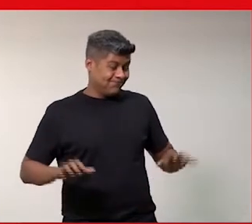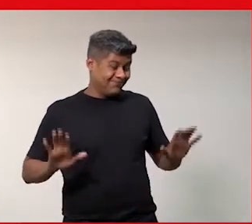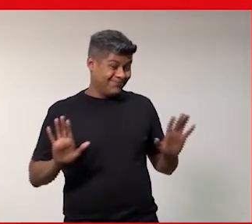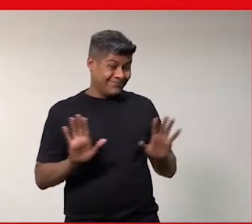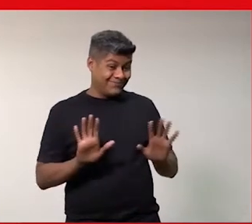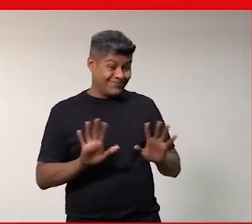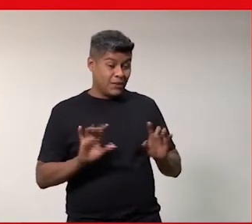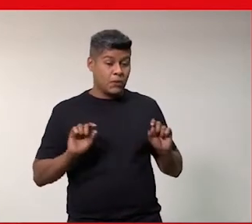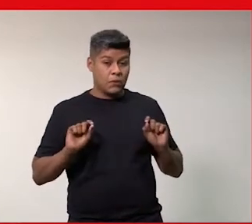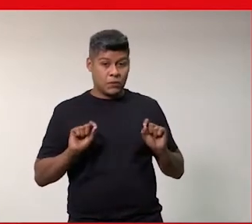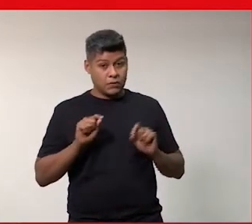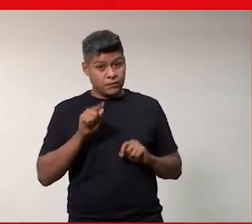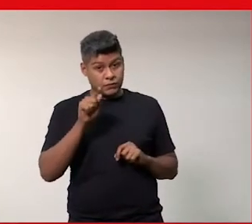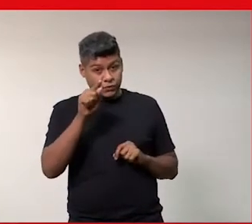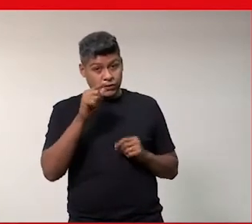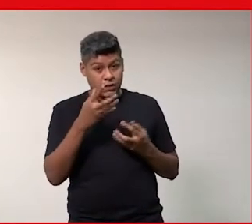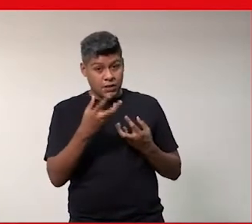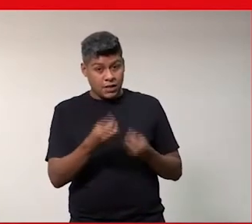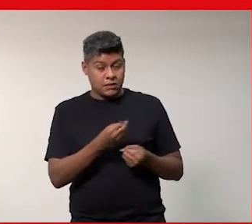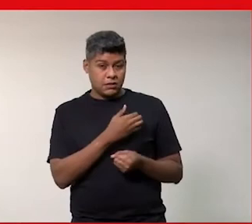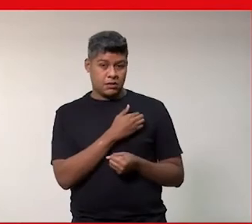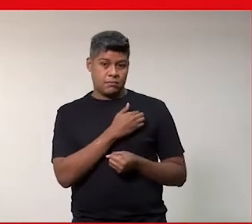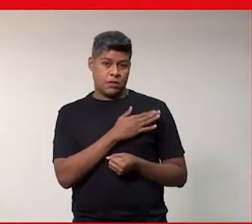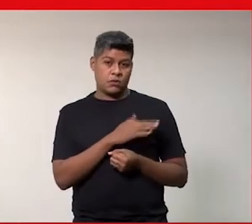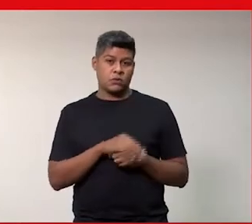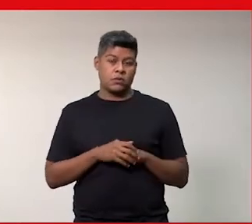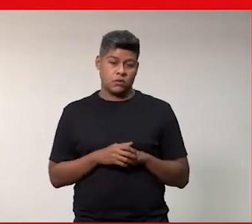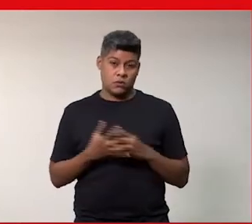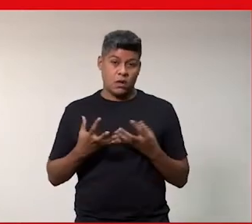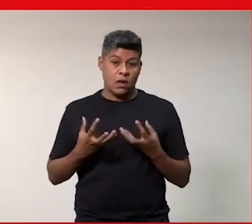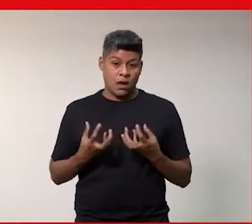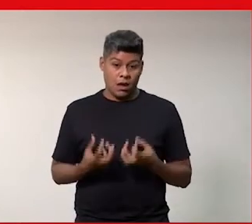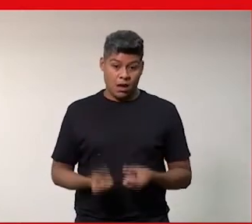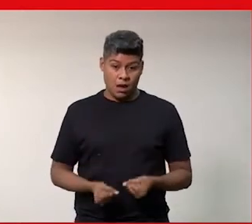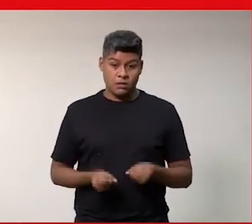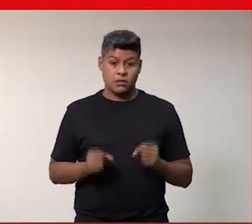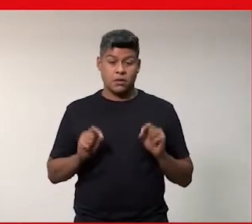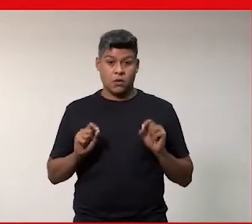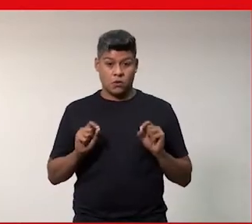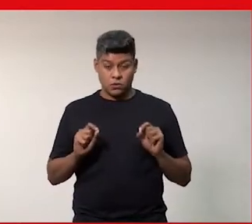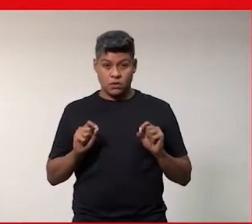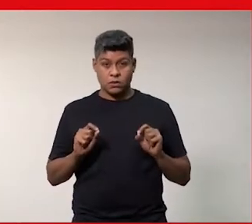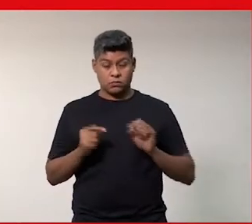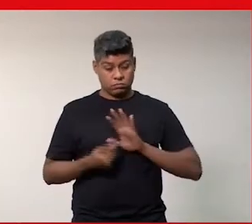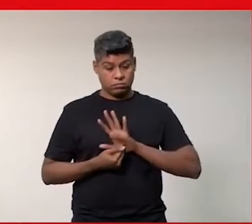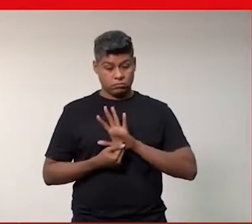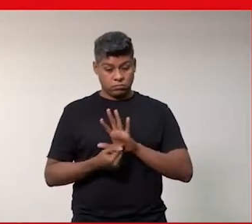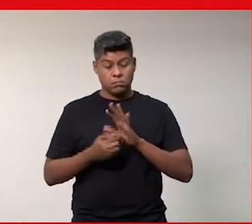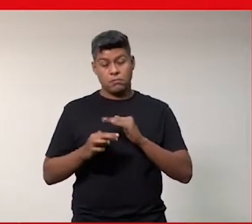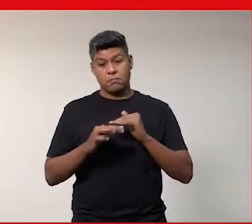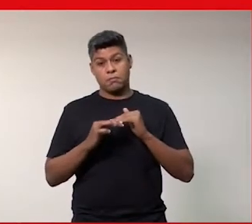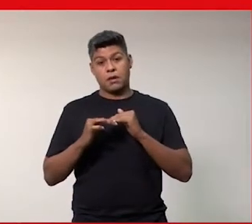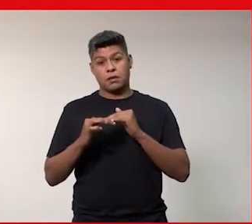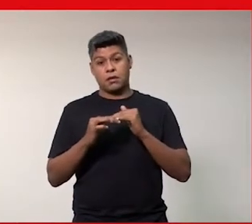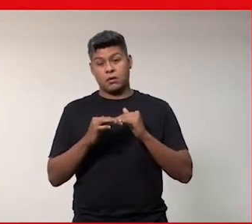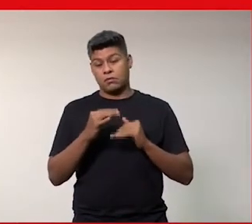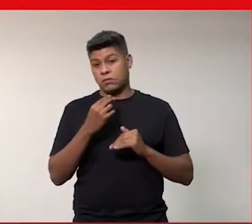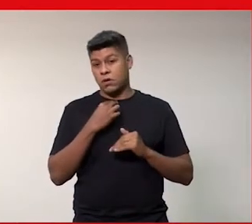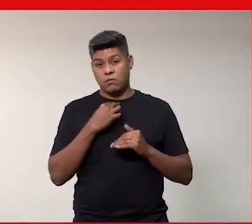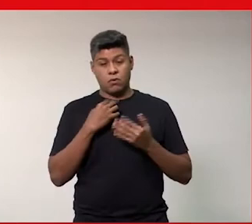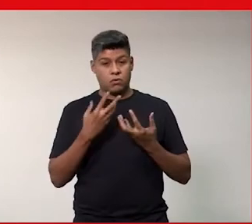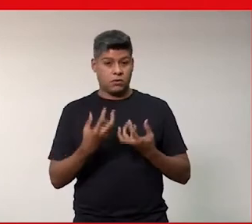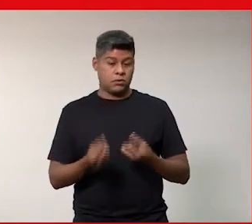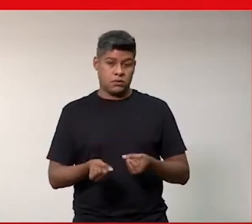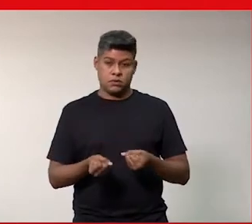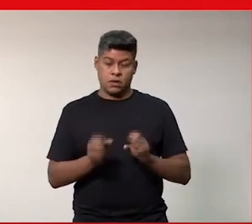você aceitar preconceitos você aceitar que te coloquem padrões você não pode aceitar que te